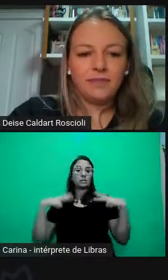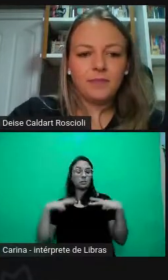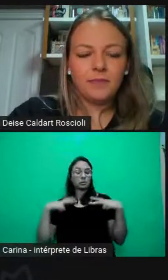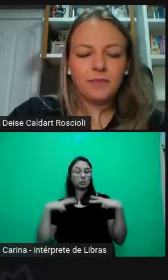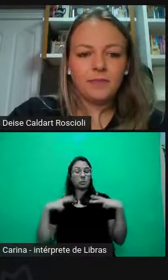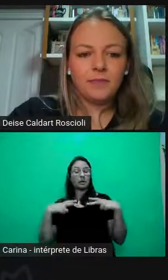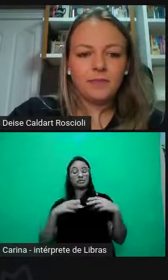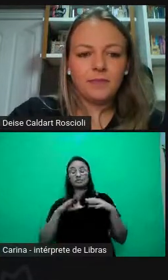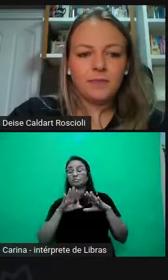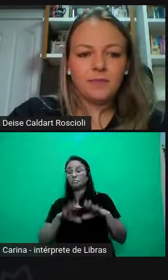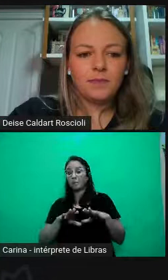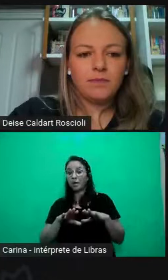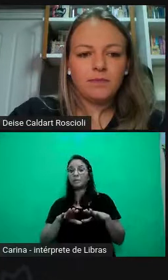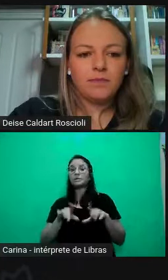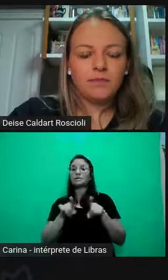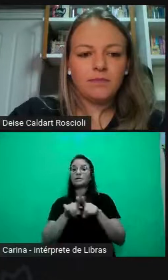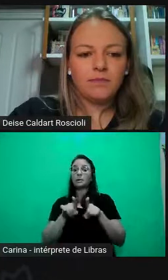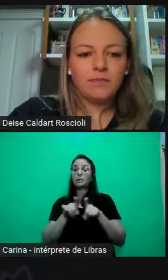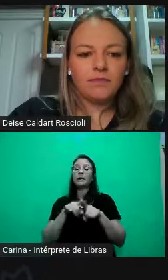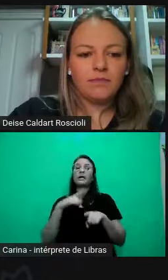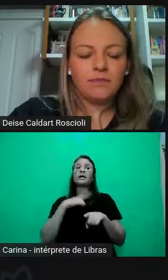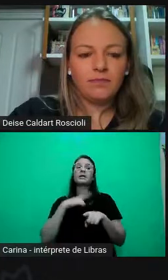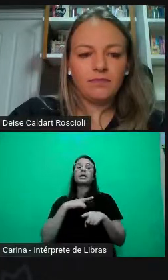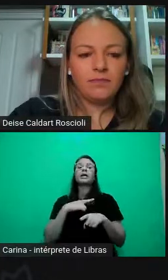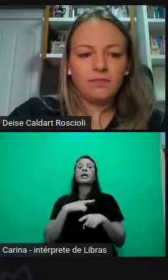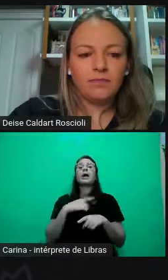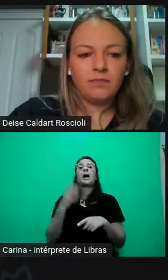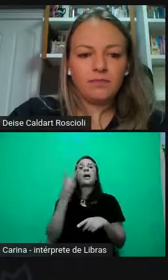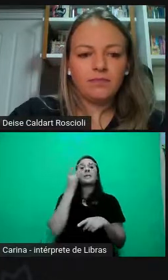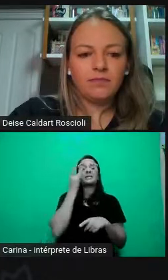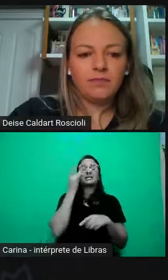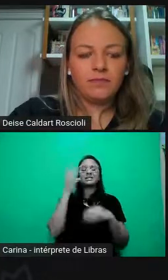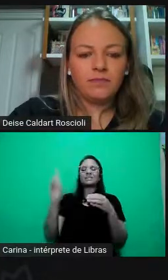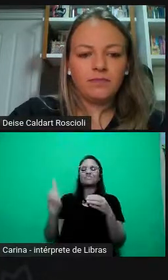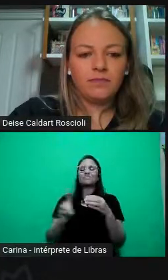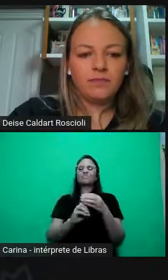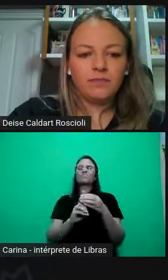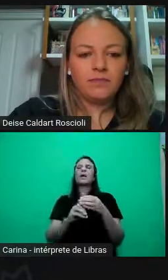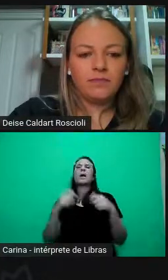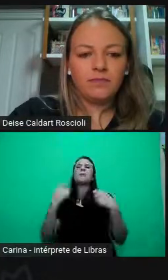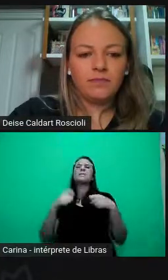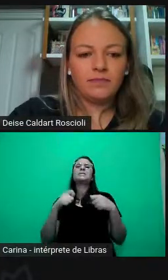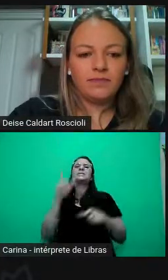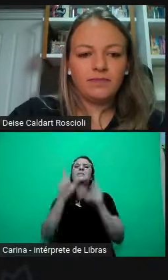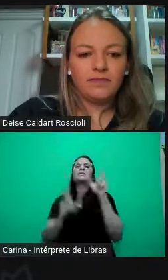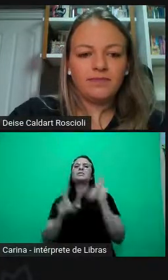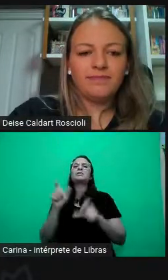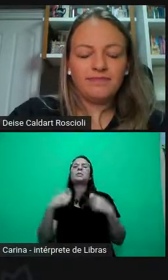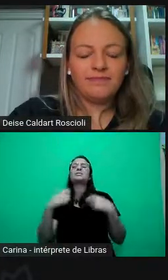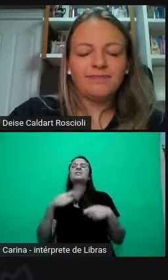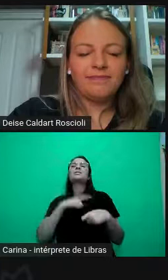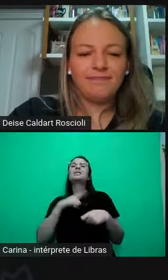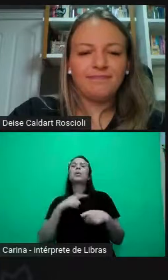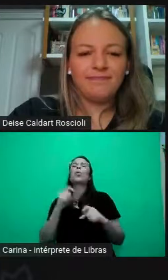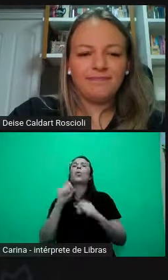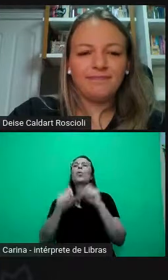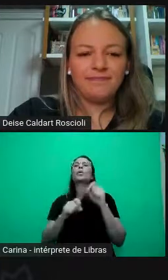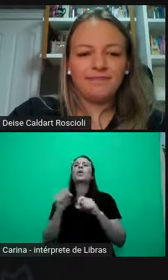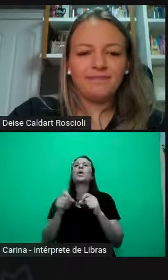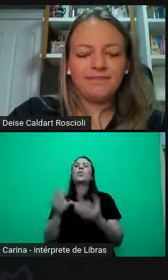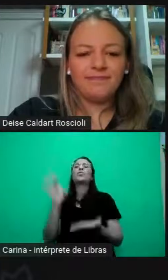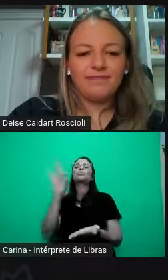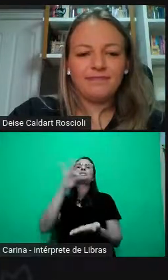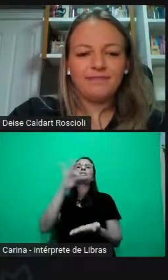gente, ter a presença física, a gente precisa que essas pessoas tenham legitimidade. E